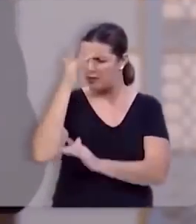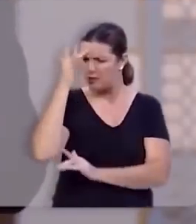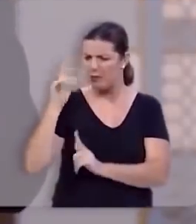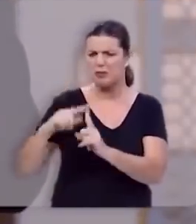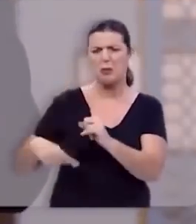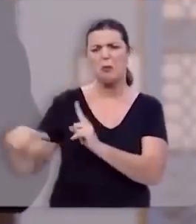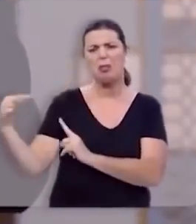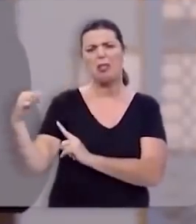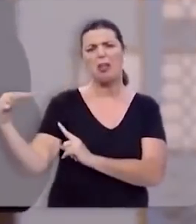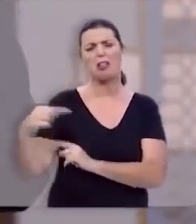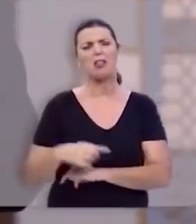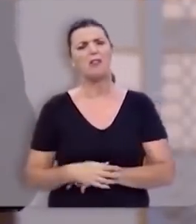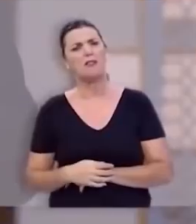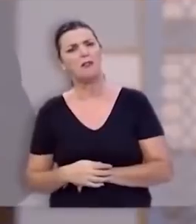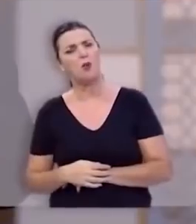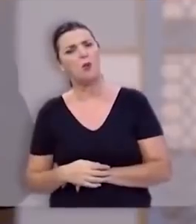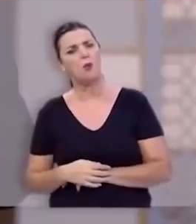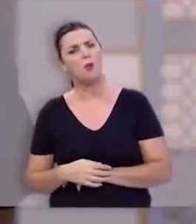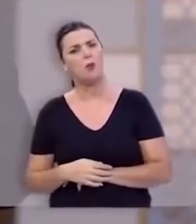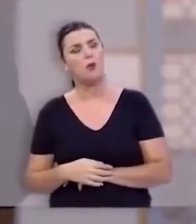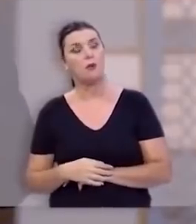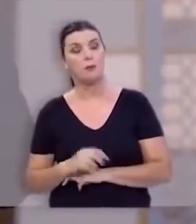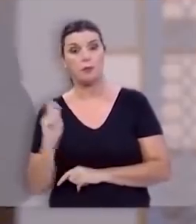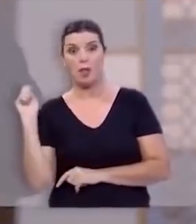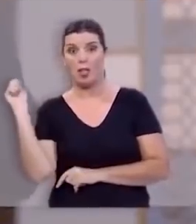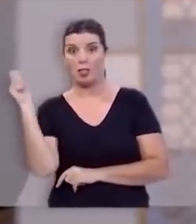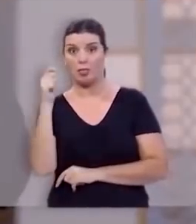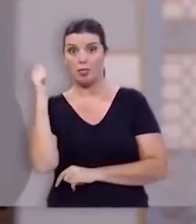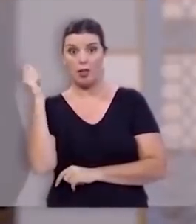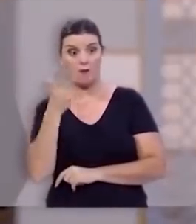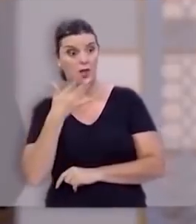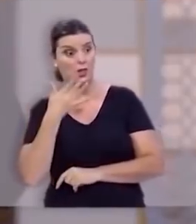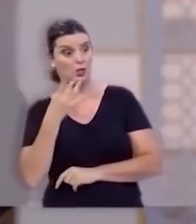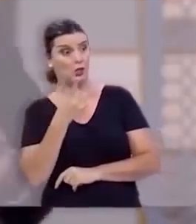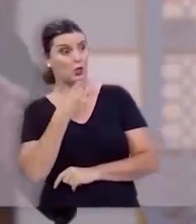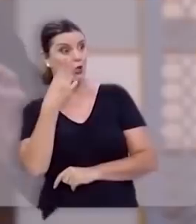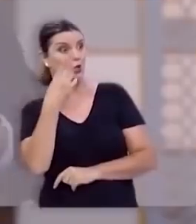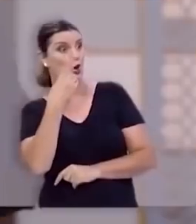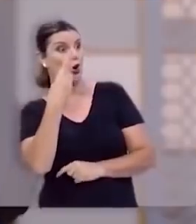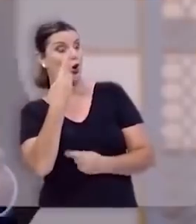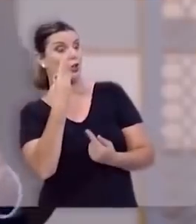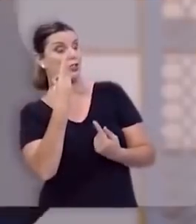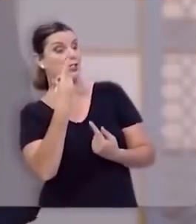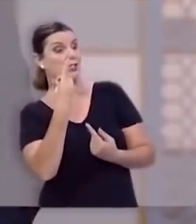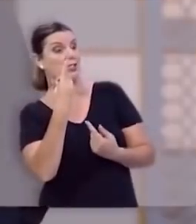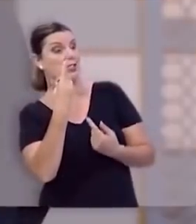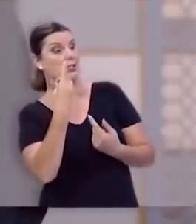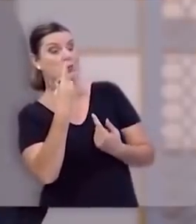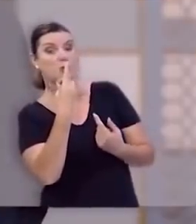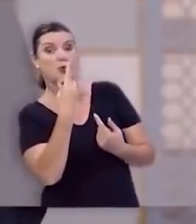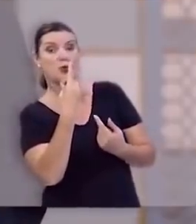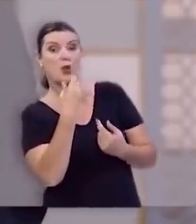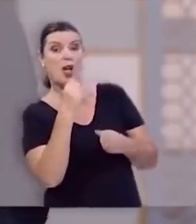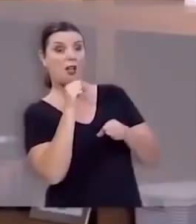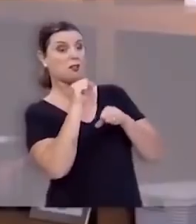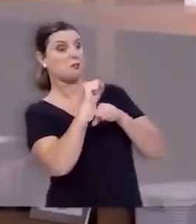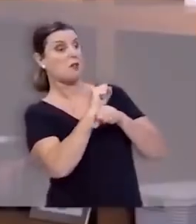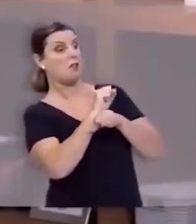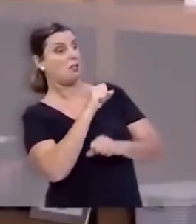Davi foi um solo de esperança diante de um coral de desespero.